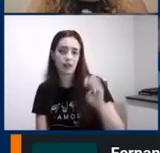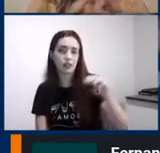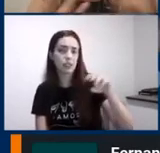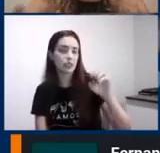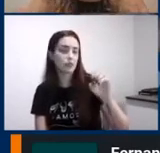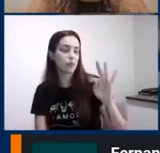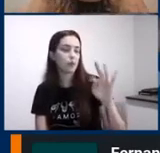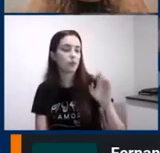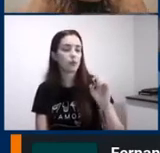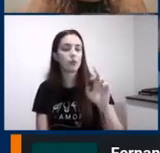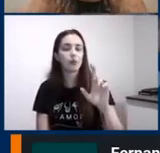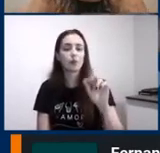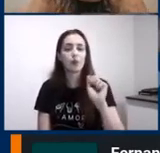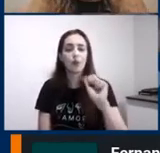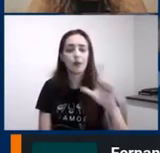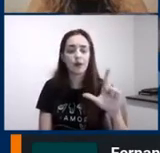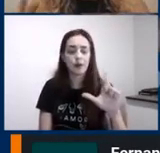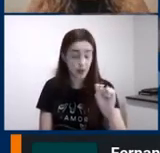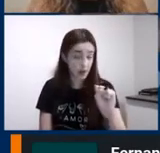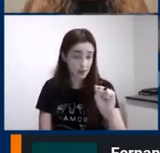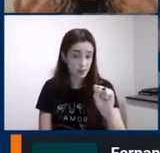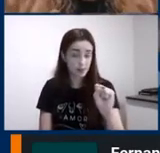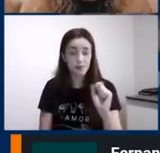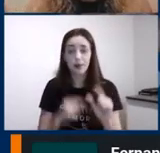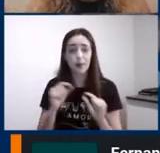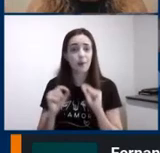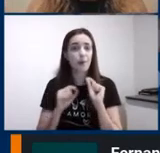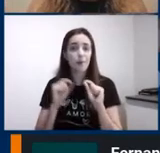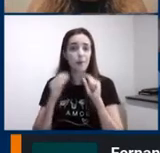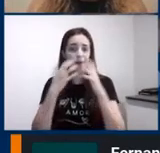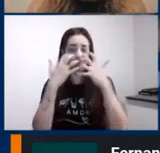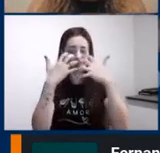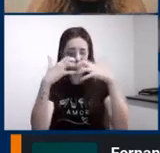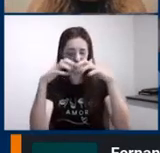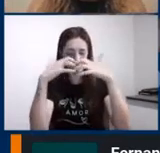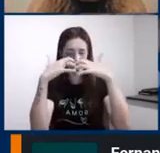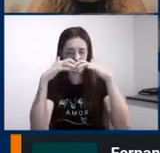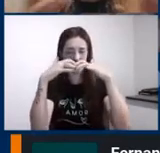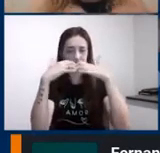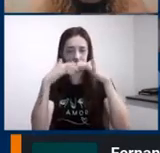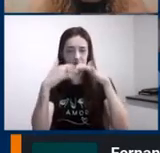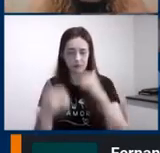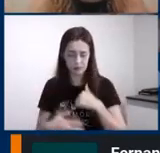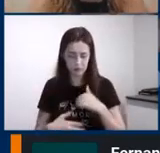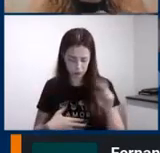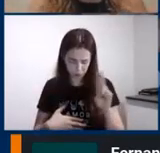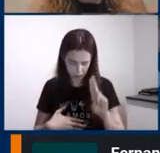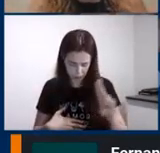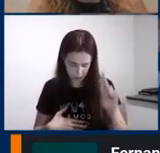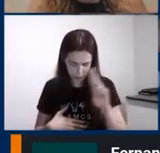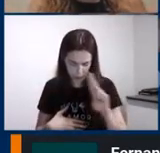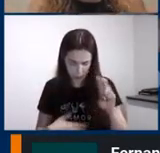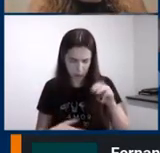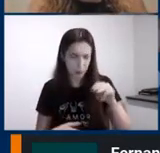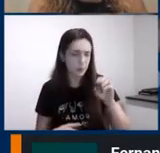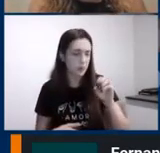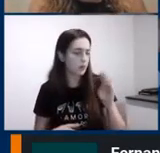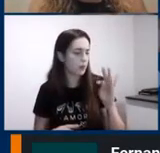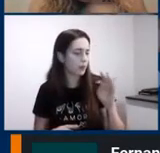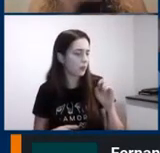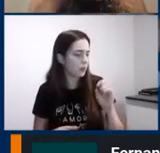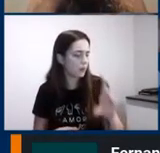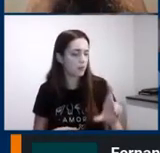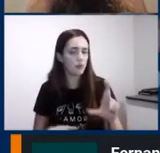e a minha motivação externa quanto mais a gente utiliza mais fato se o fica a gente acionar de novo